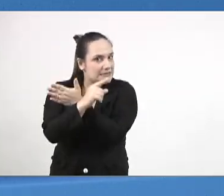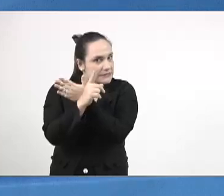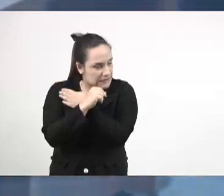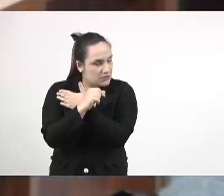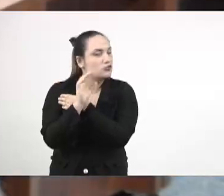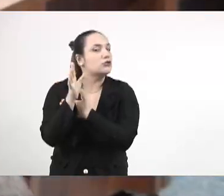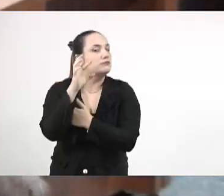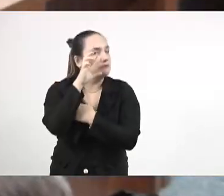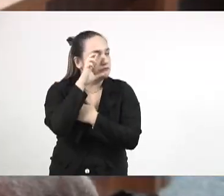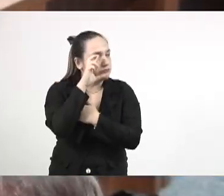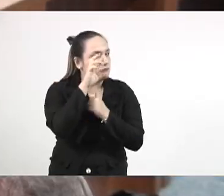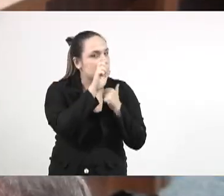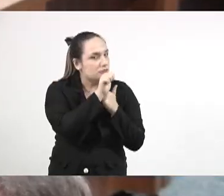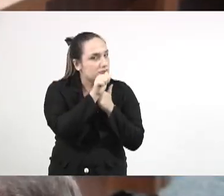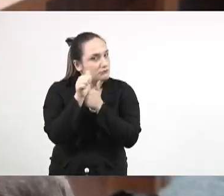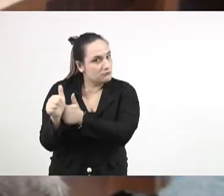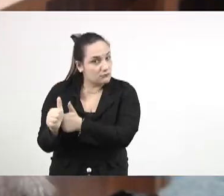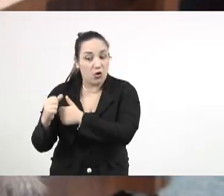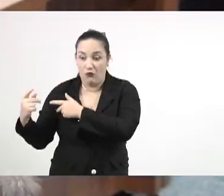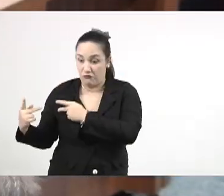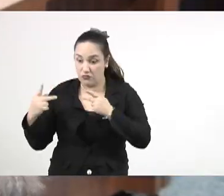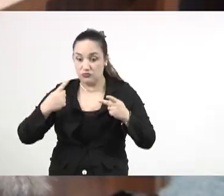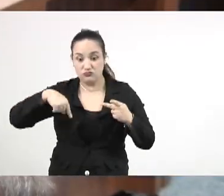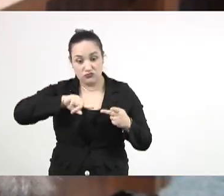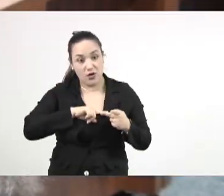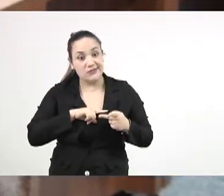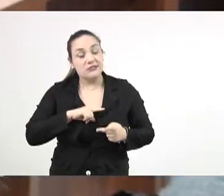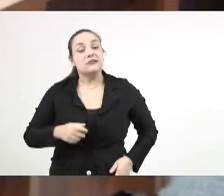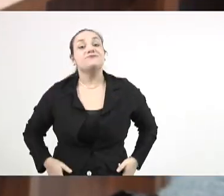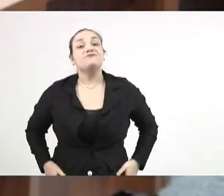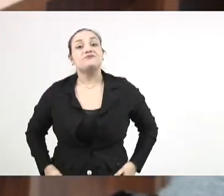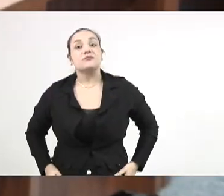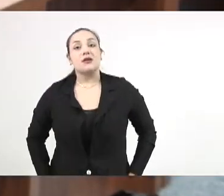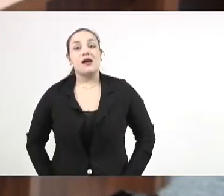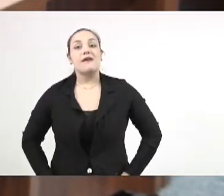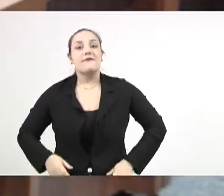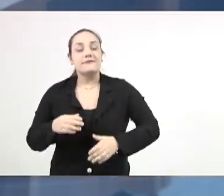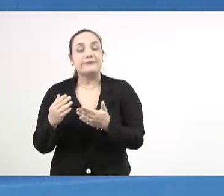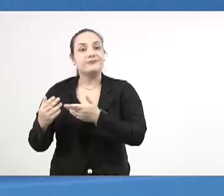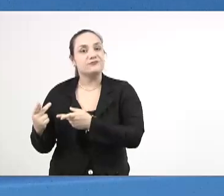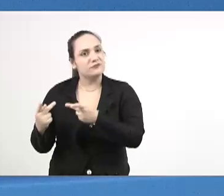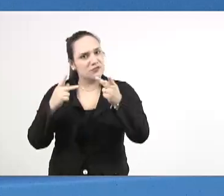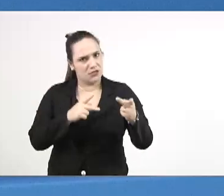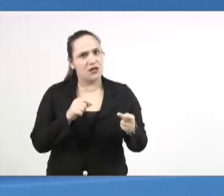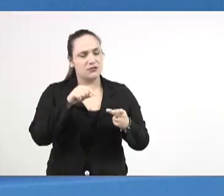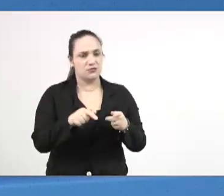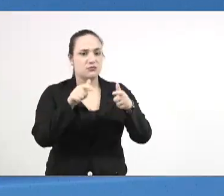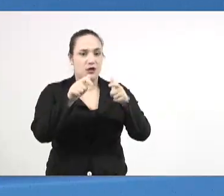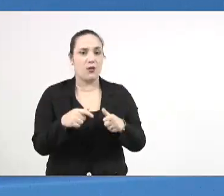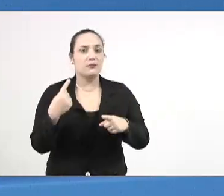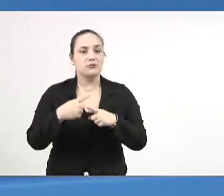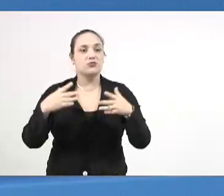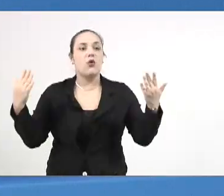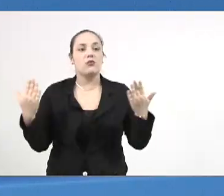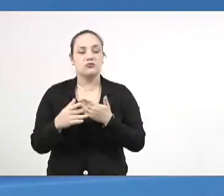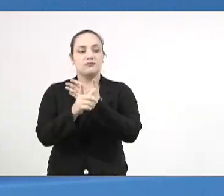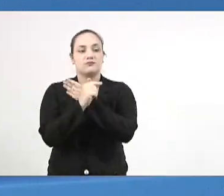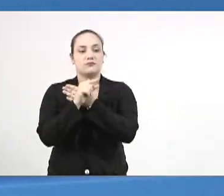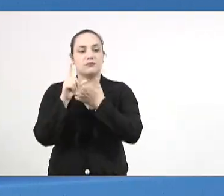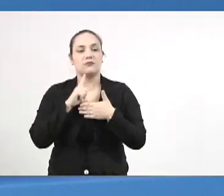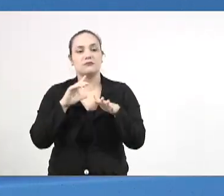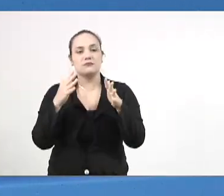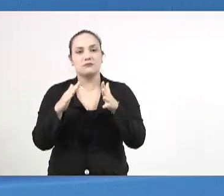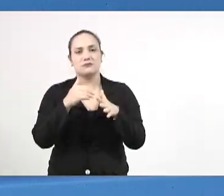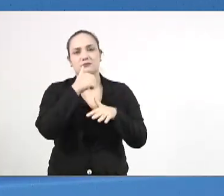convidou para visitar esta central e disse que hoje no Pantanal tem pelo menos